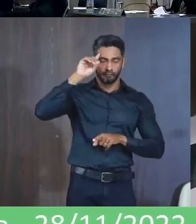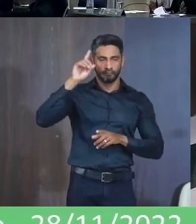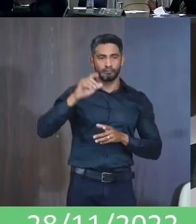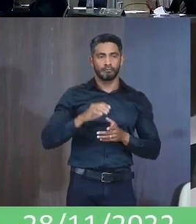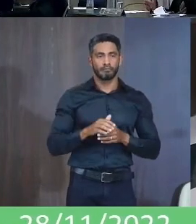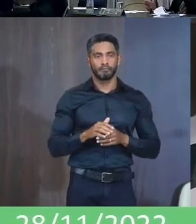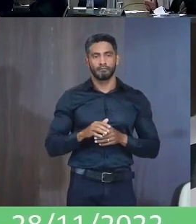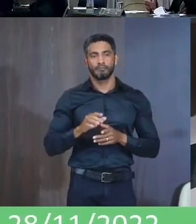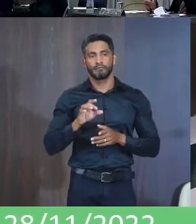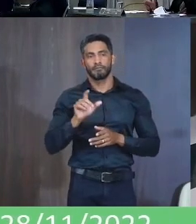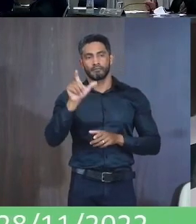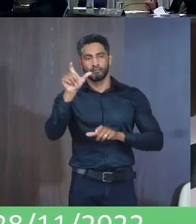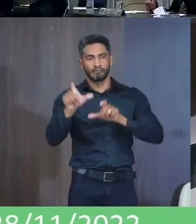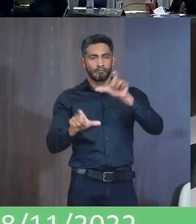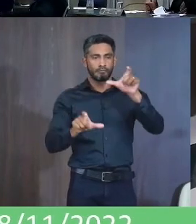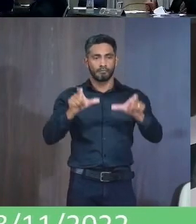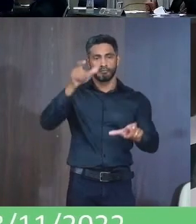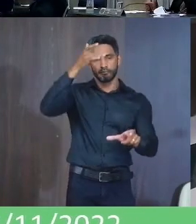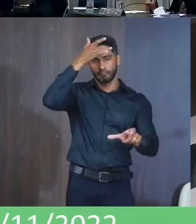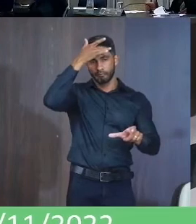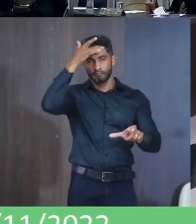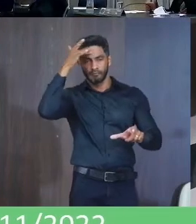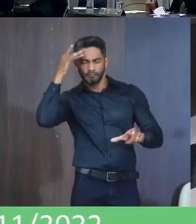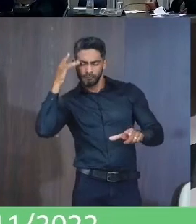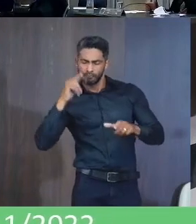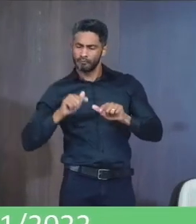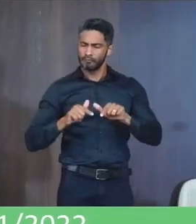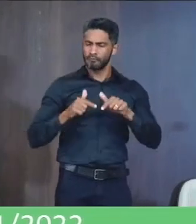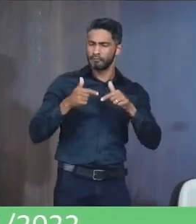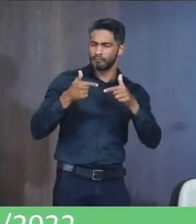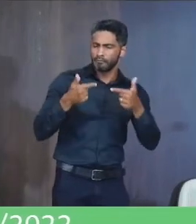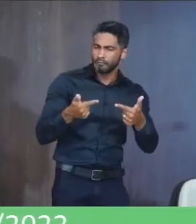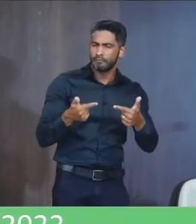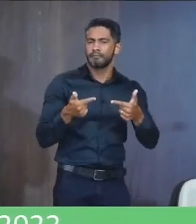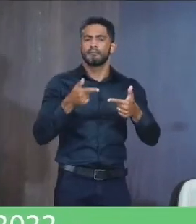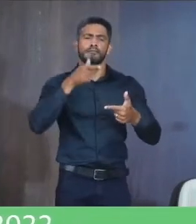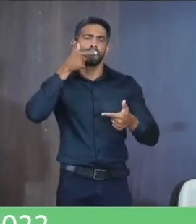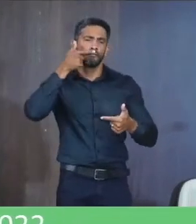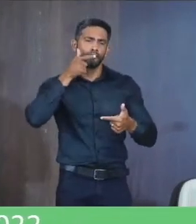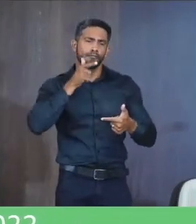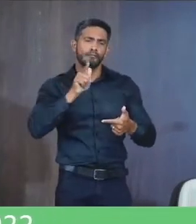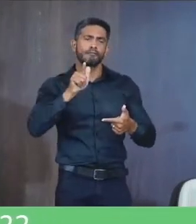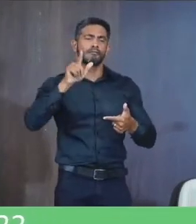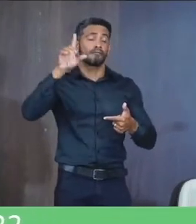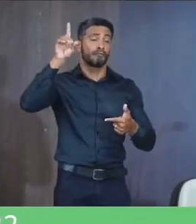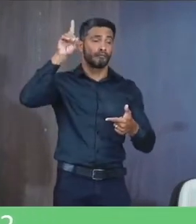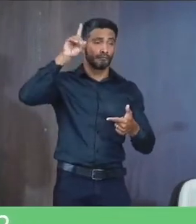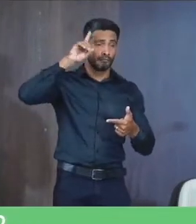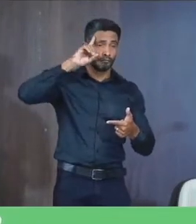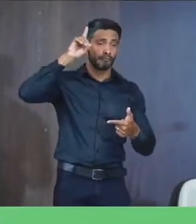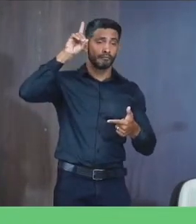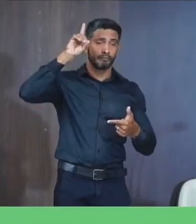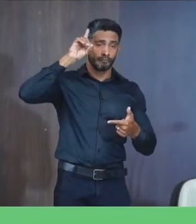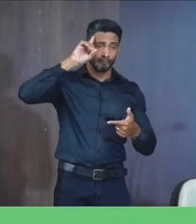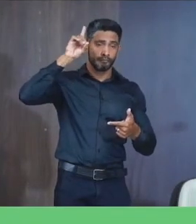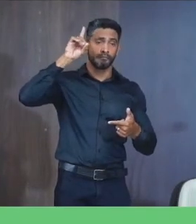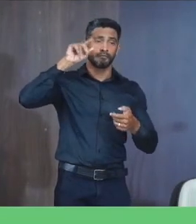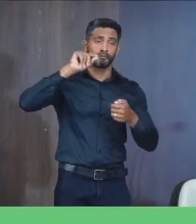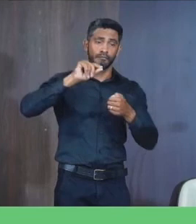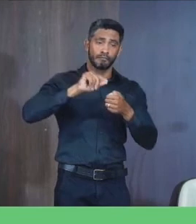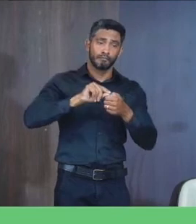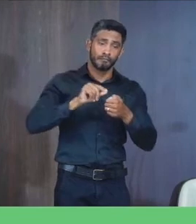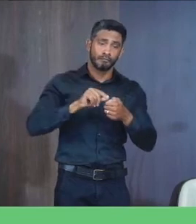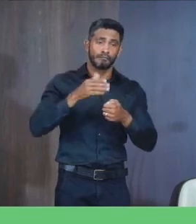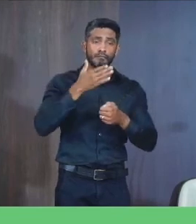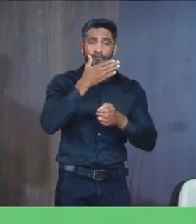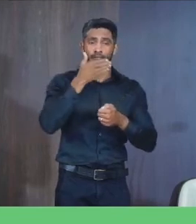São pessoas determinadas Pessoas guerreiras Que conseguem Que Cada dia Fazer